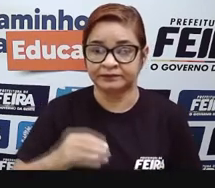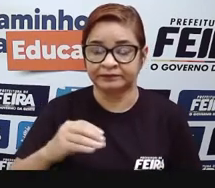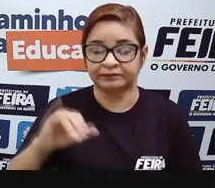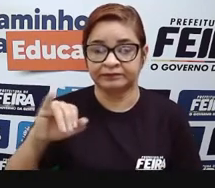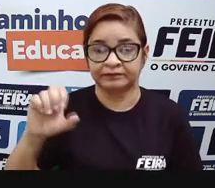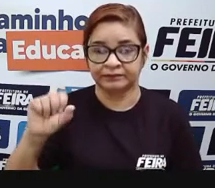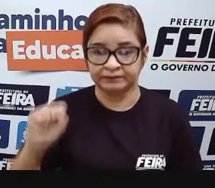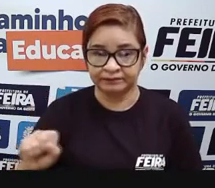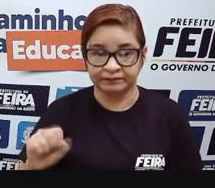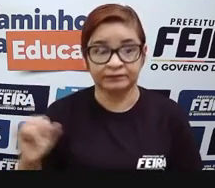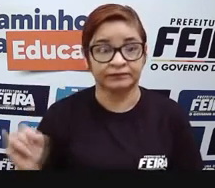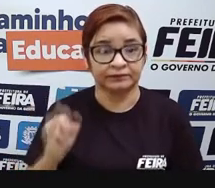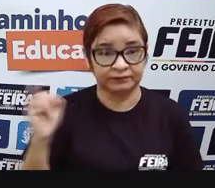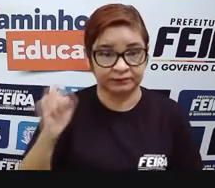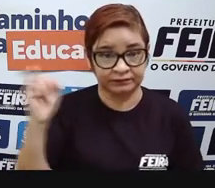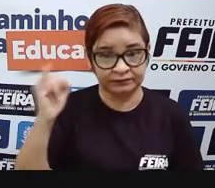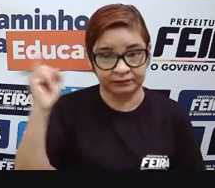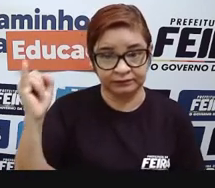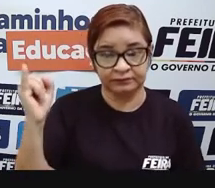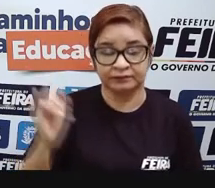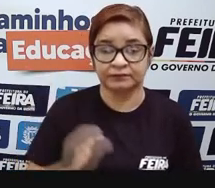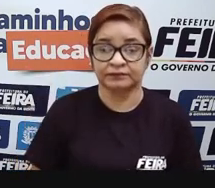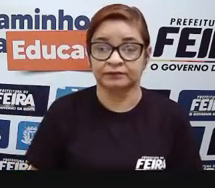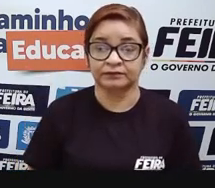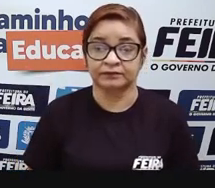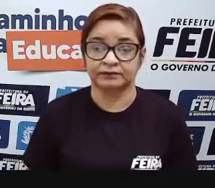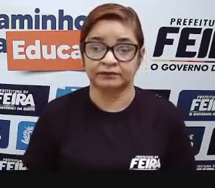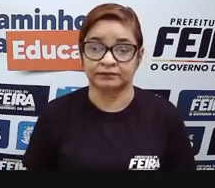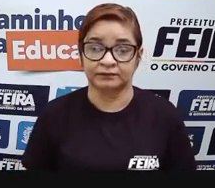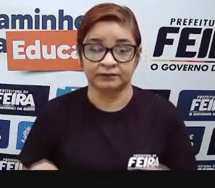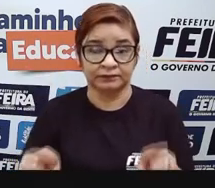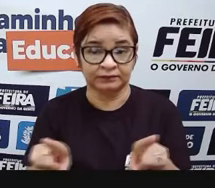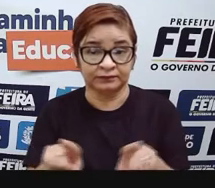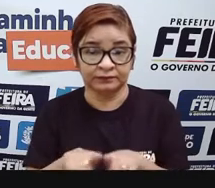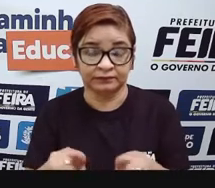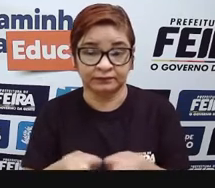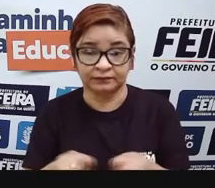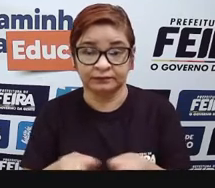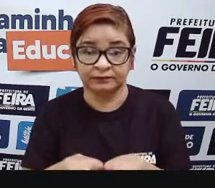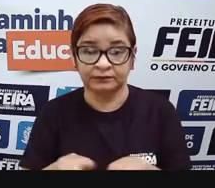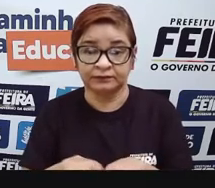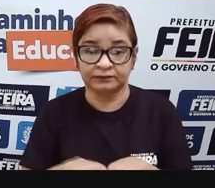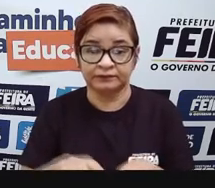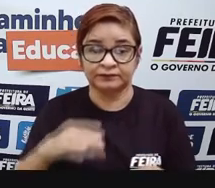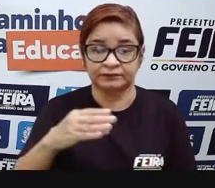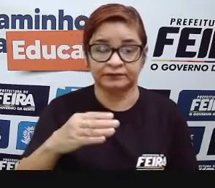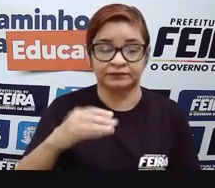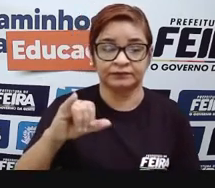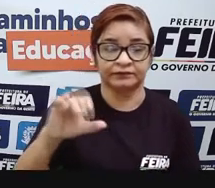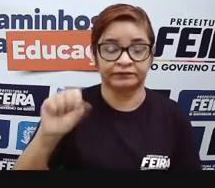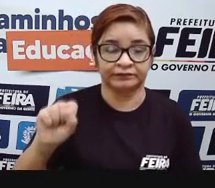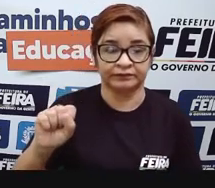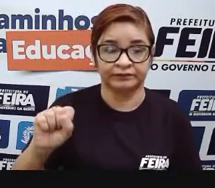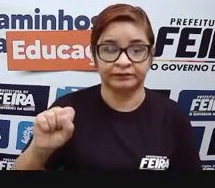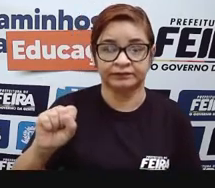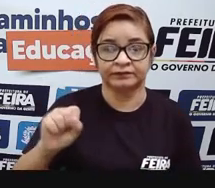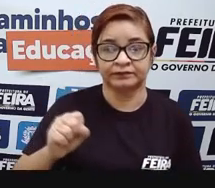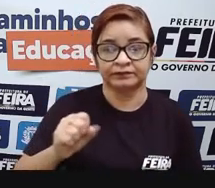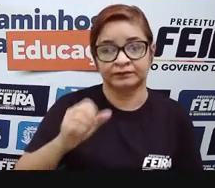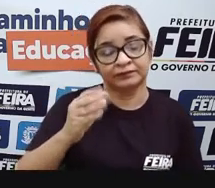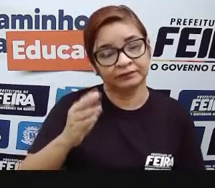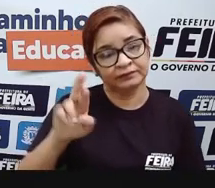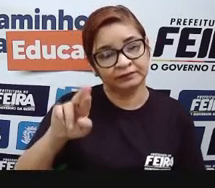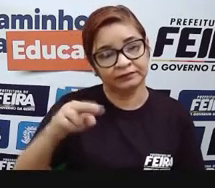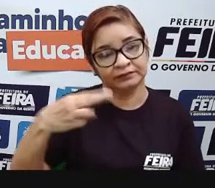Subaé. E, né? Também, e o CIS da BR-324. Em breve,